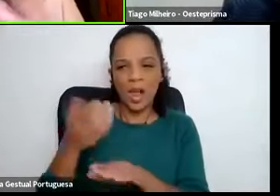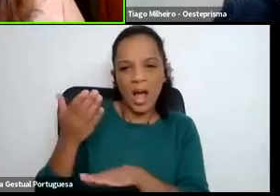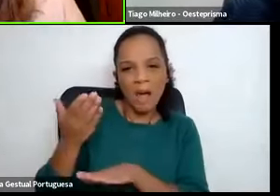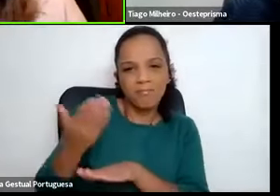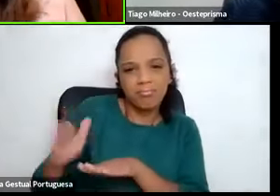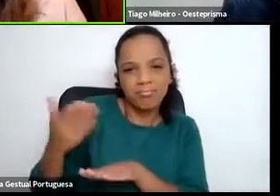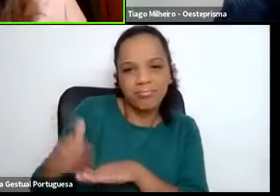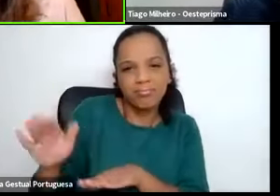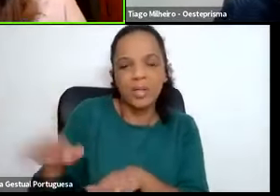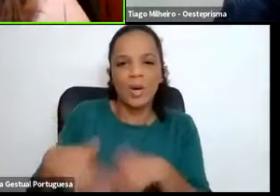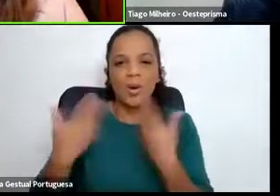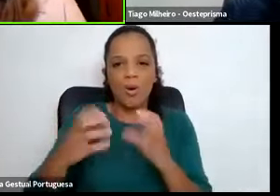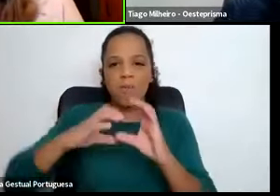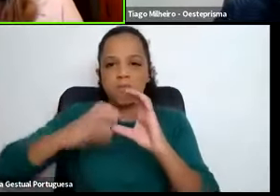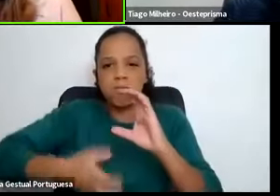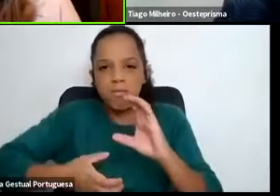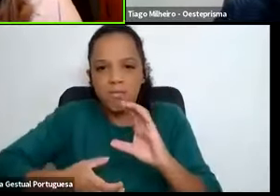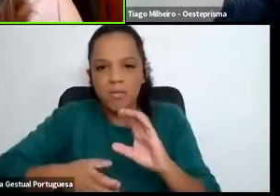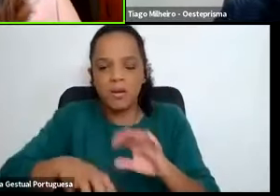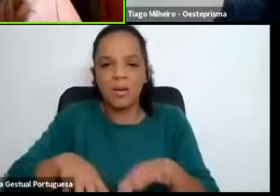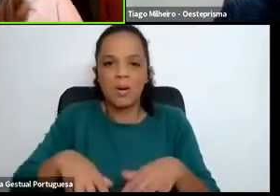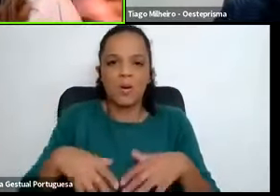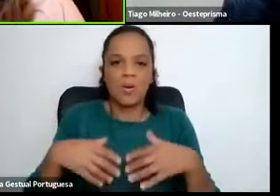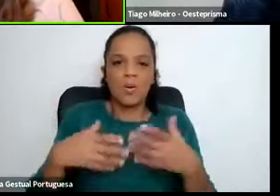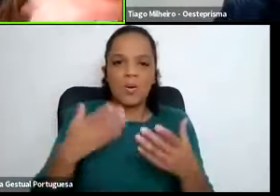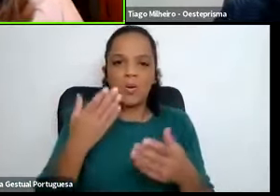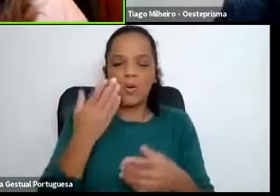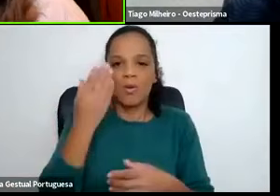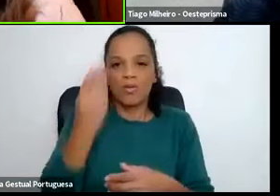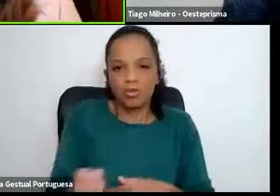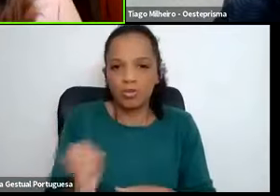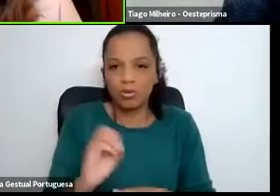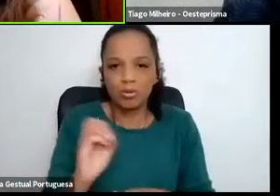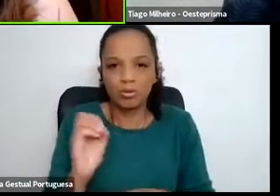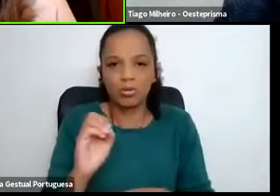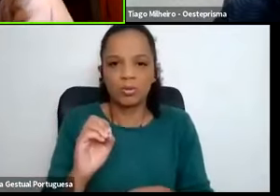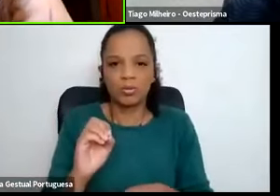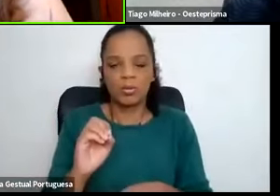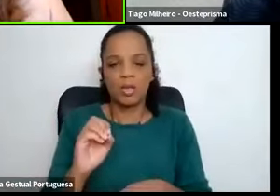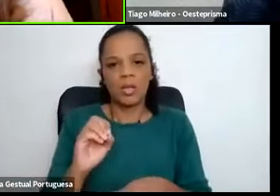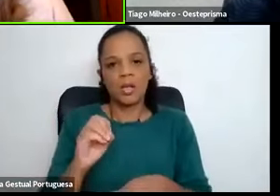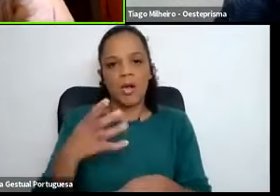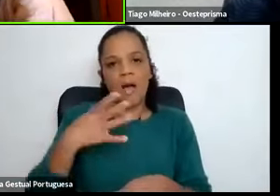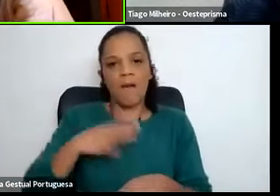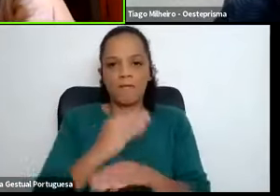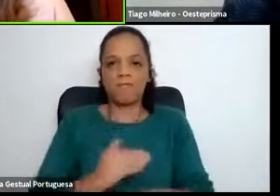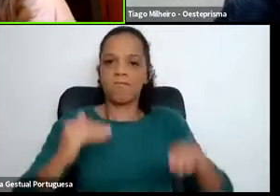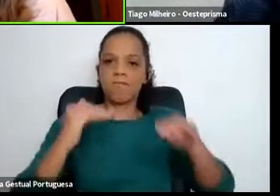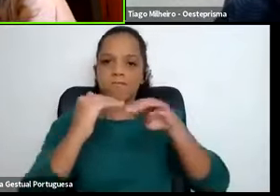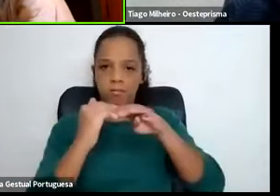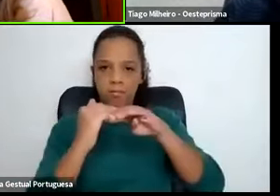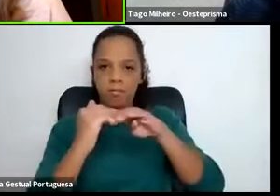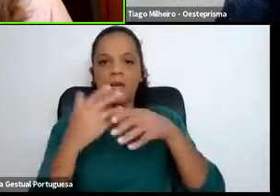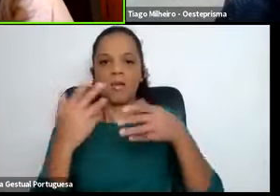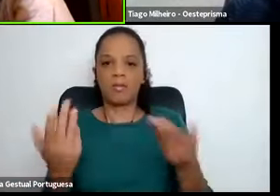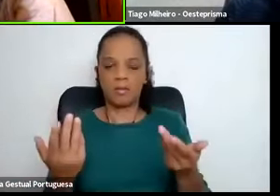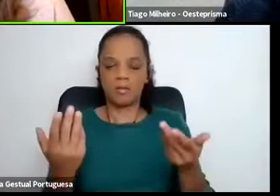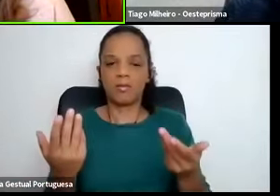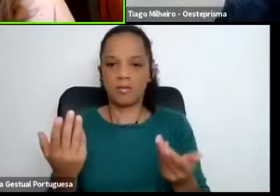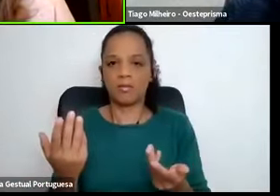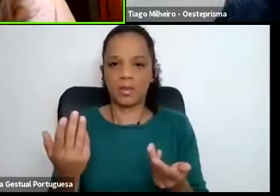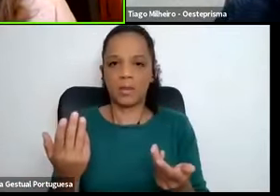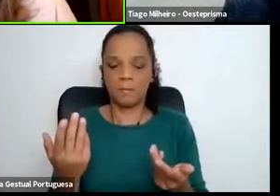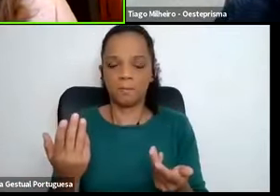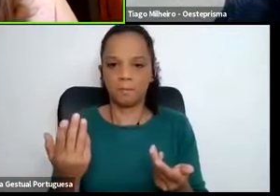a comunicação não fosse justa, igual para todos, igualitária para todos. Portanto, houve também